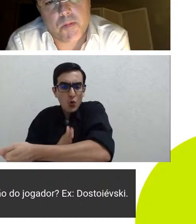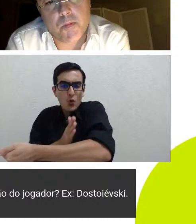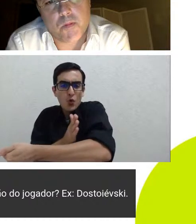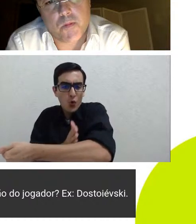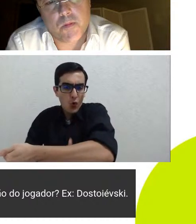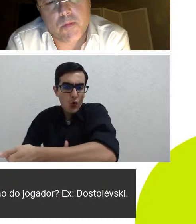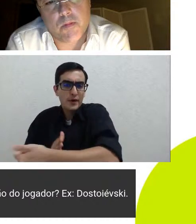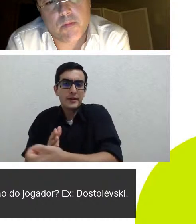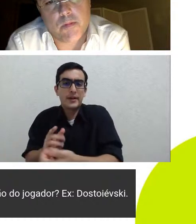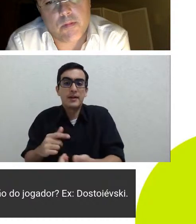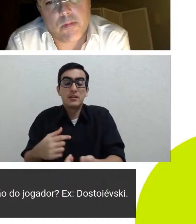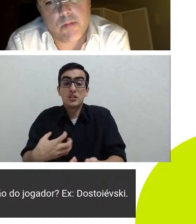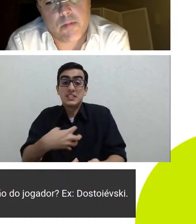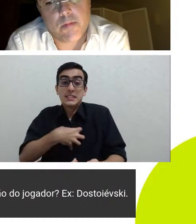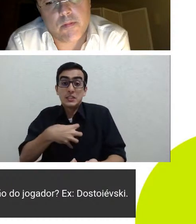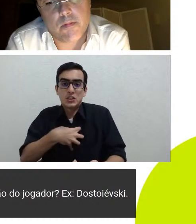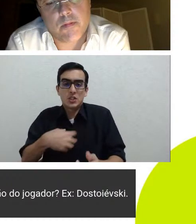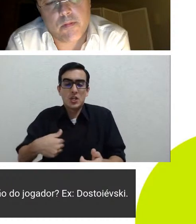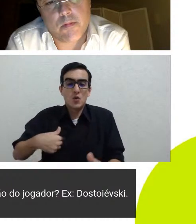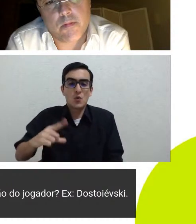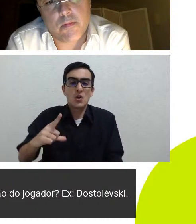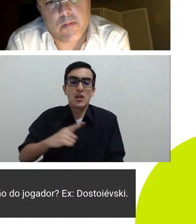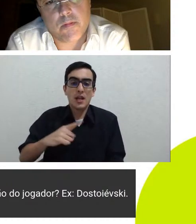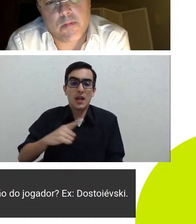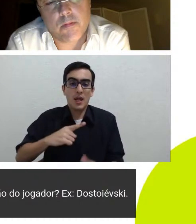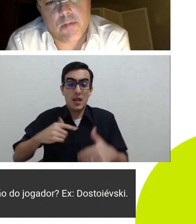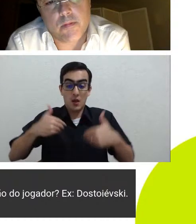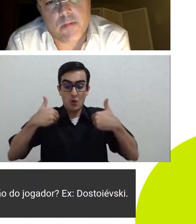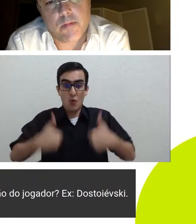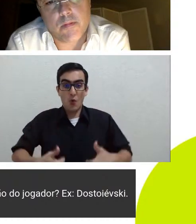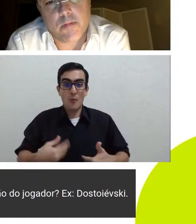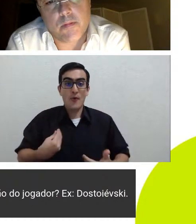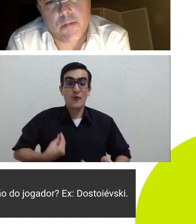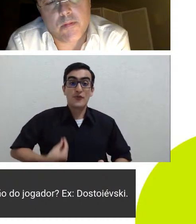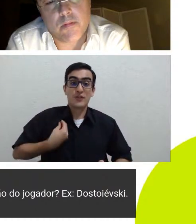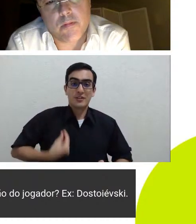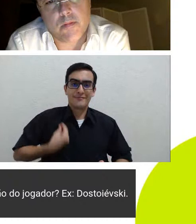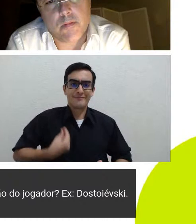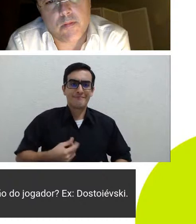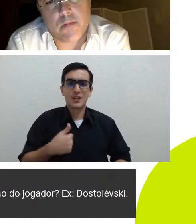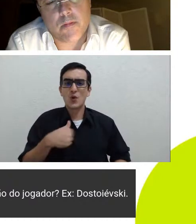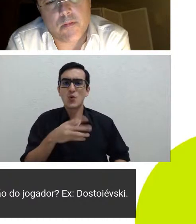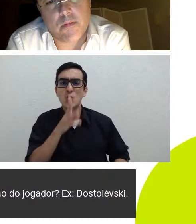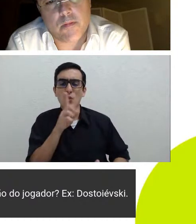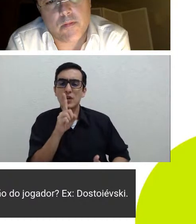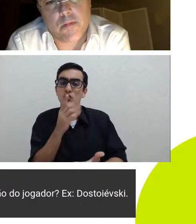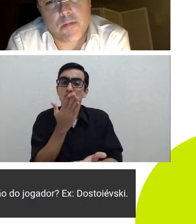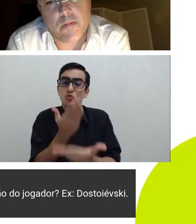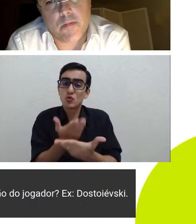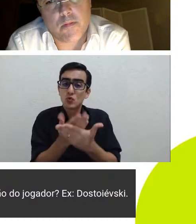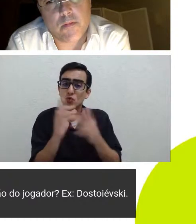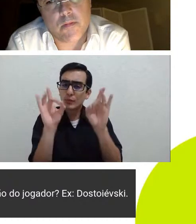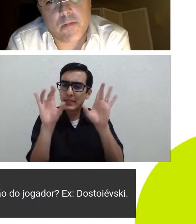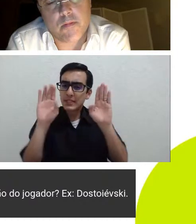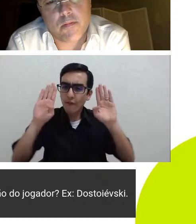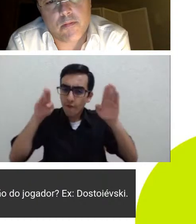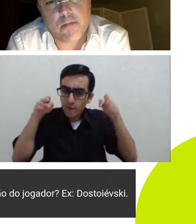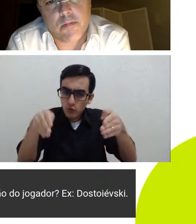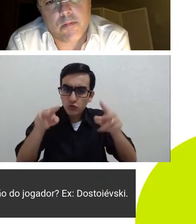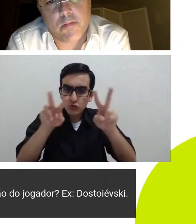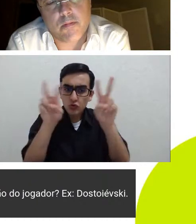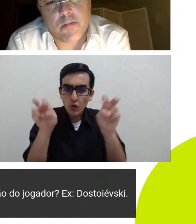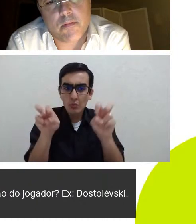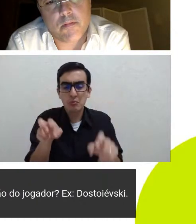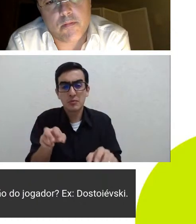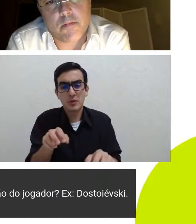algo que lhe é próprio que vem do corpo então eu não conheço nenhum estudo específico talvez você conheça